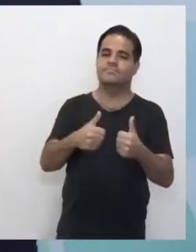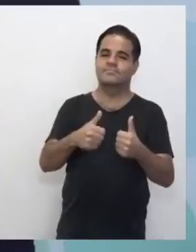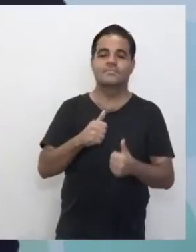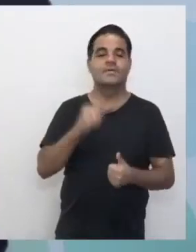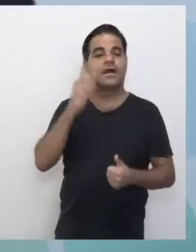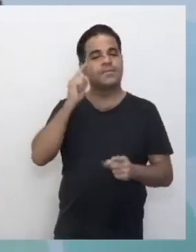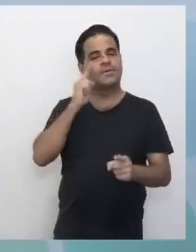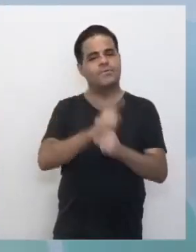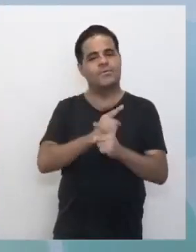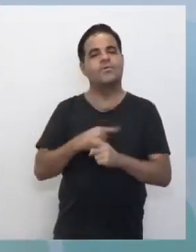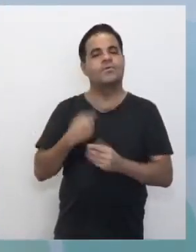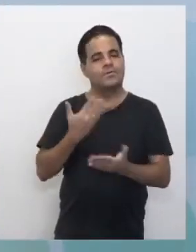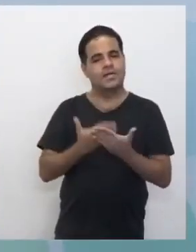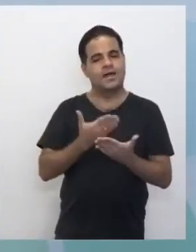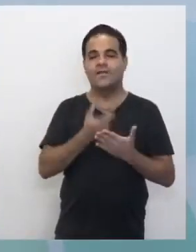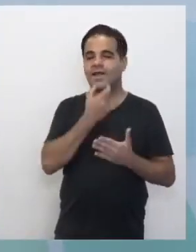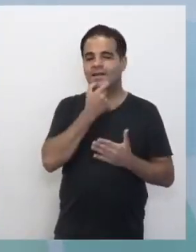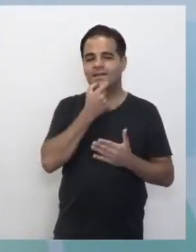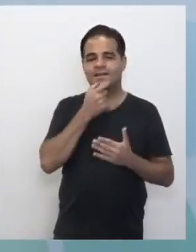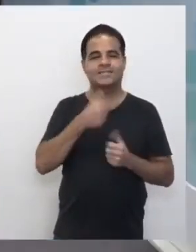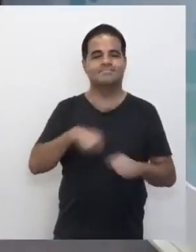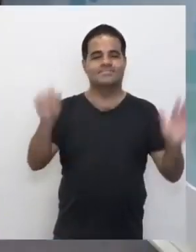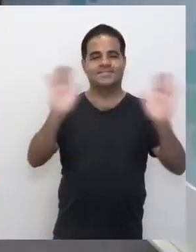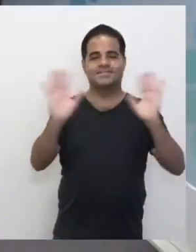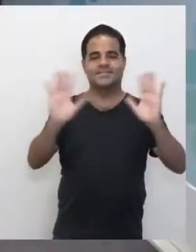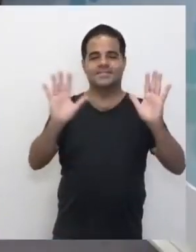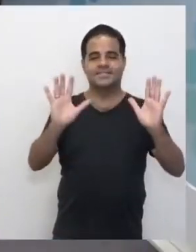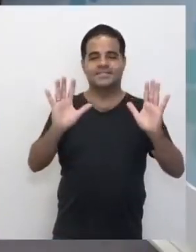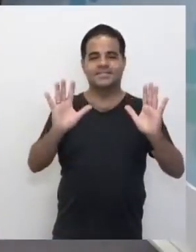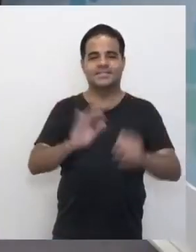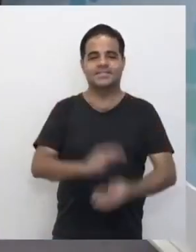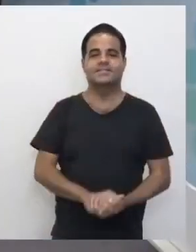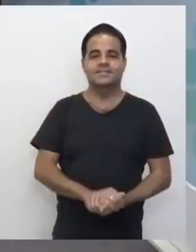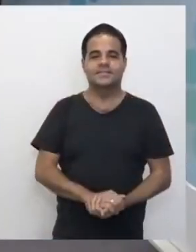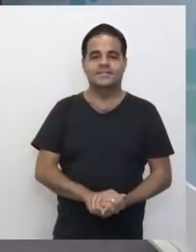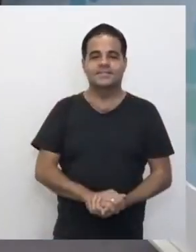vocês amanhã pra nossa aula de inglês. Bye, bye. Bye. Bye.